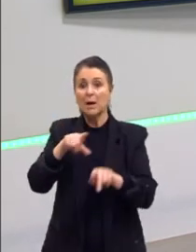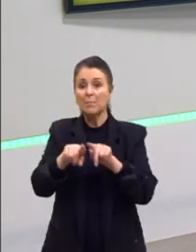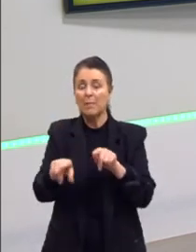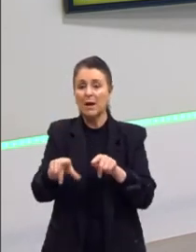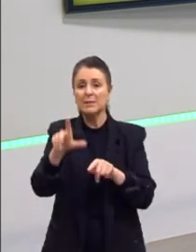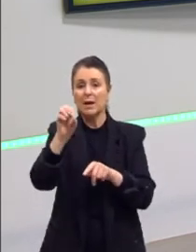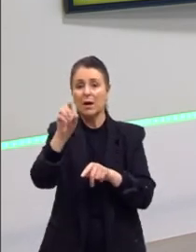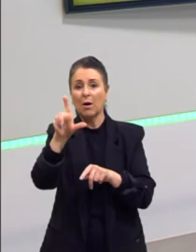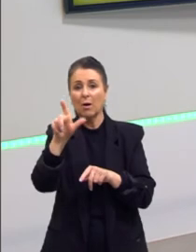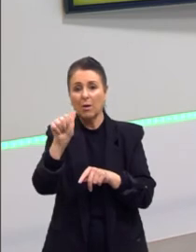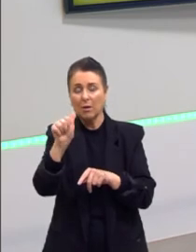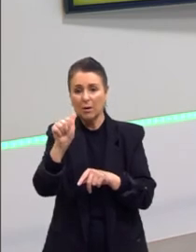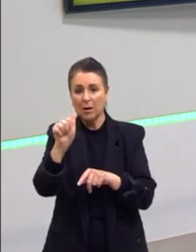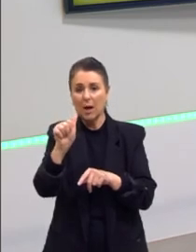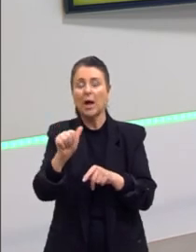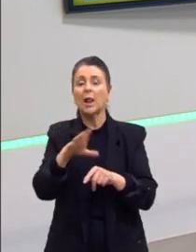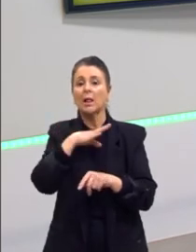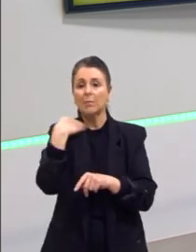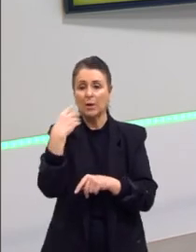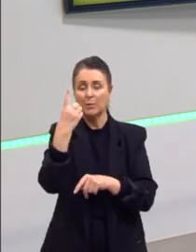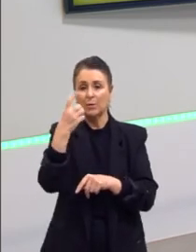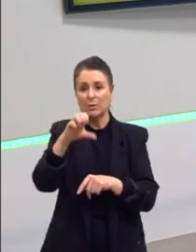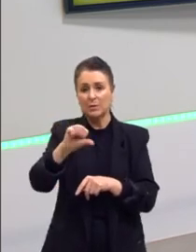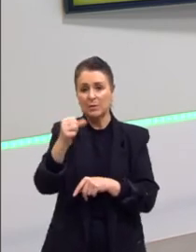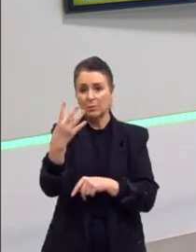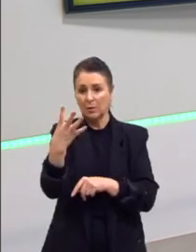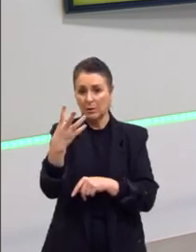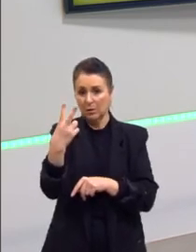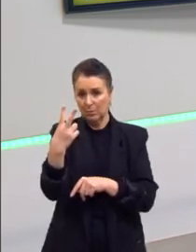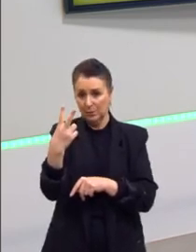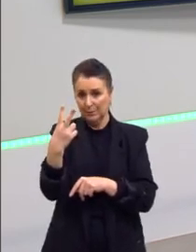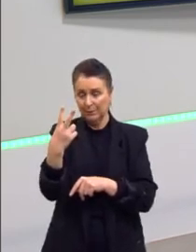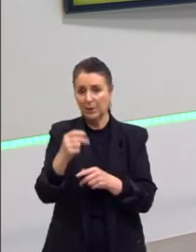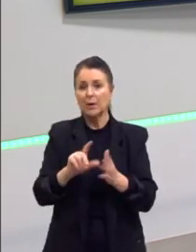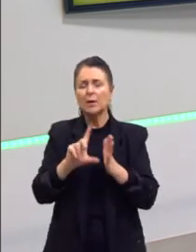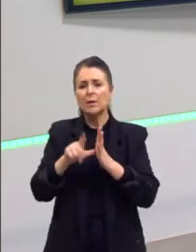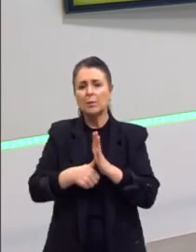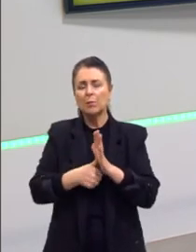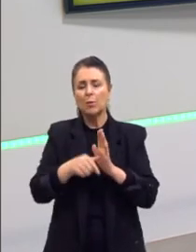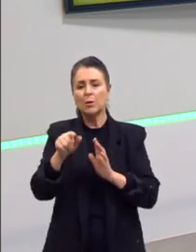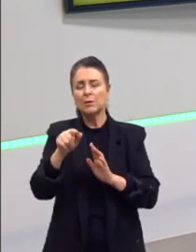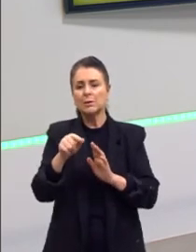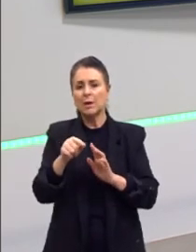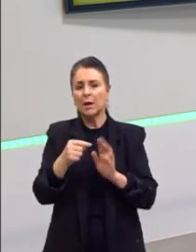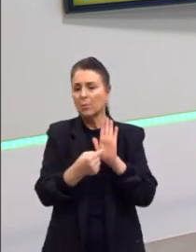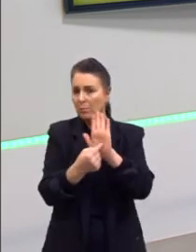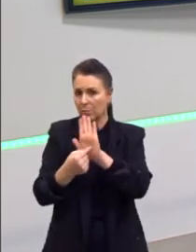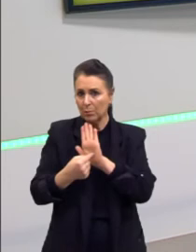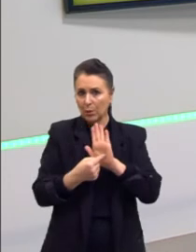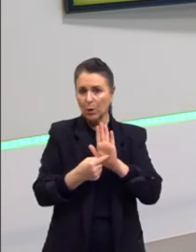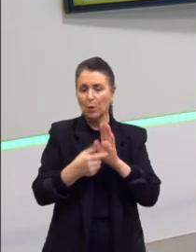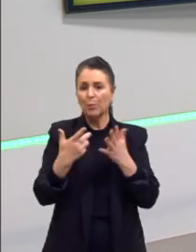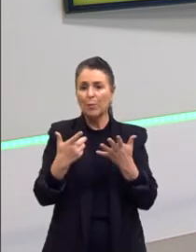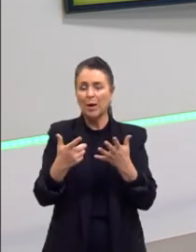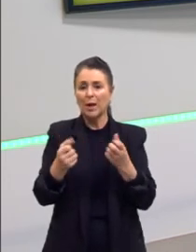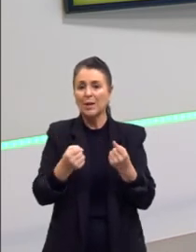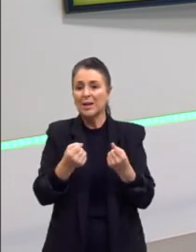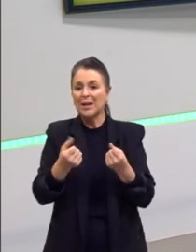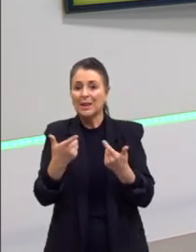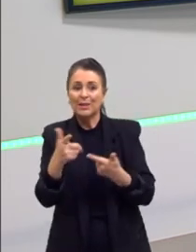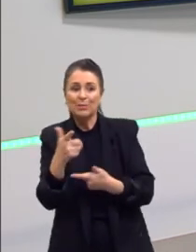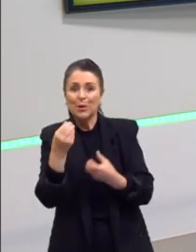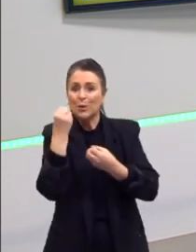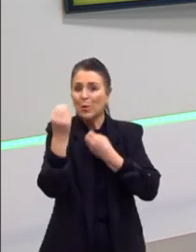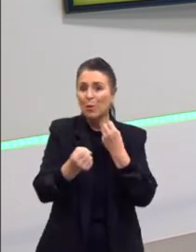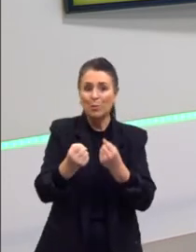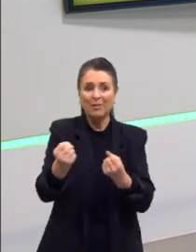1942, na Câmara de Gás, e aí uma coisa que nos mostra como é impossível a gente defender Getúlio perante essas